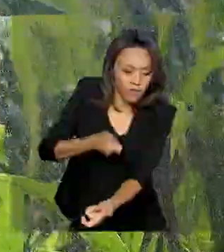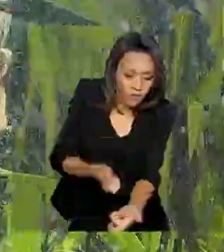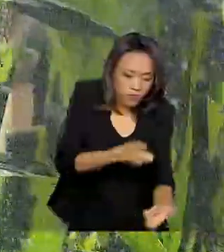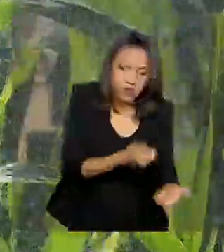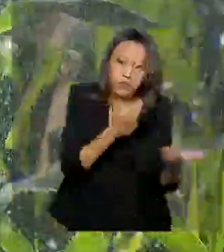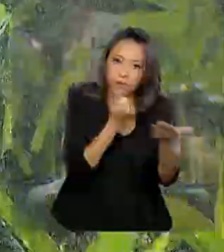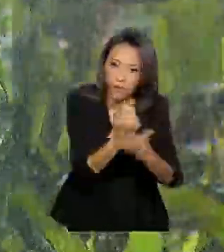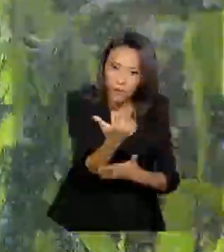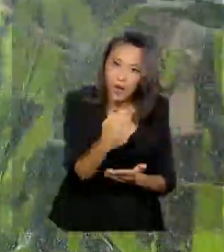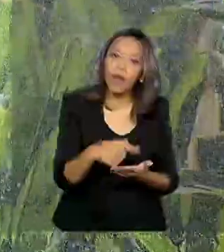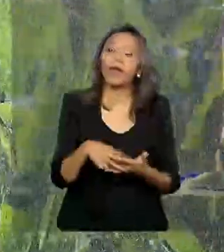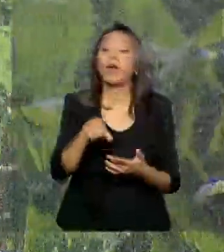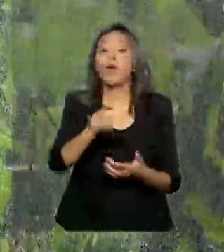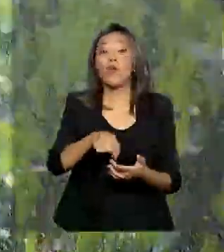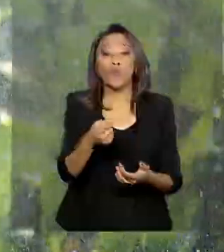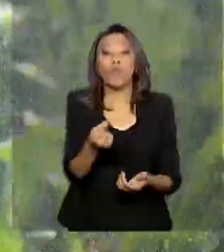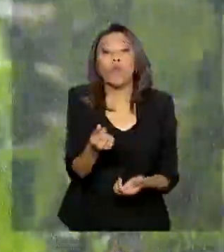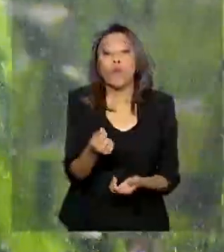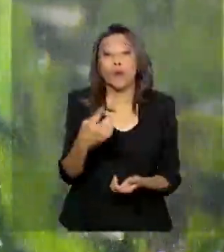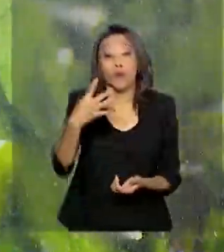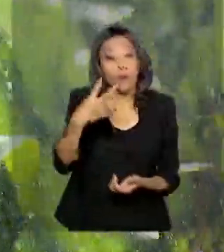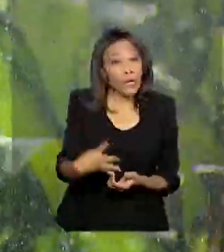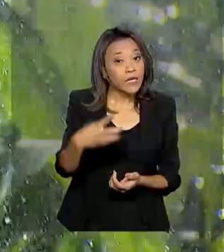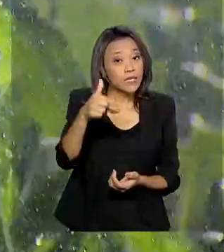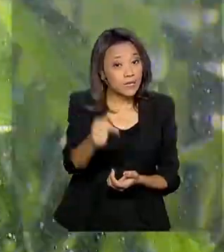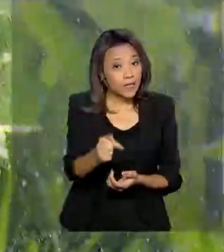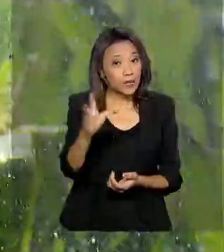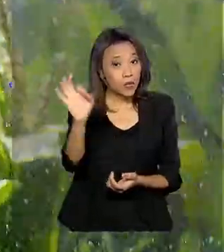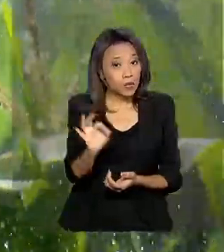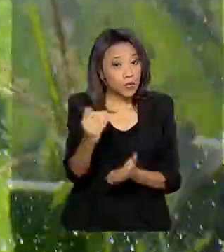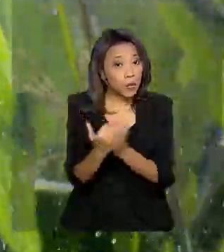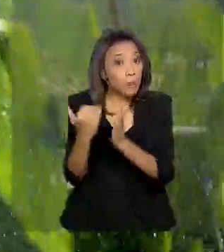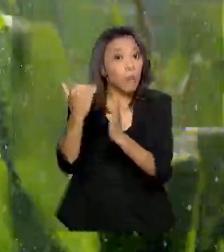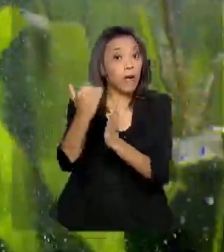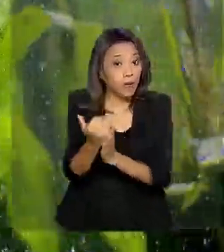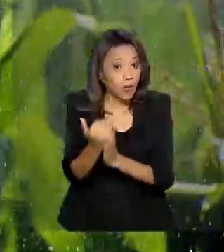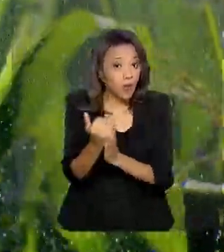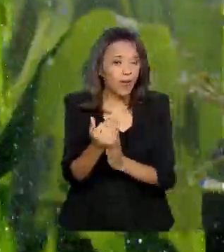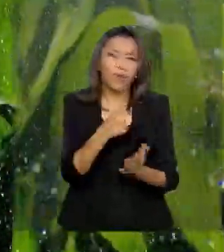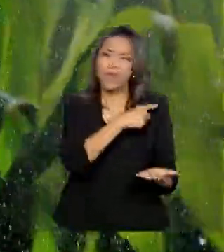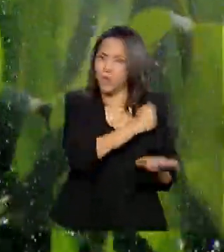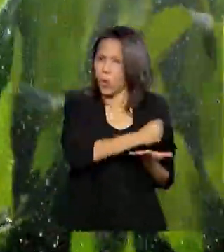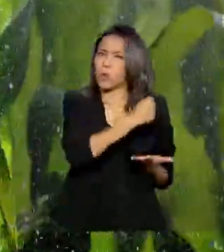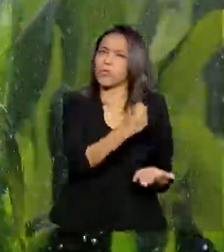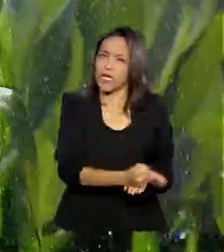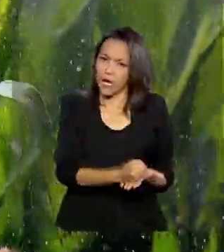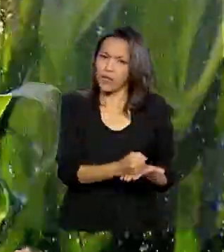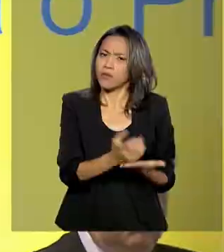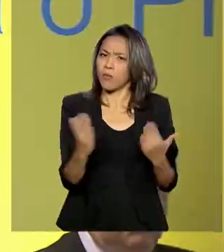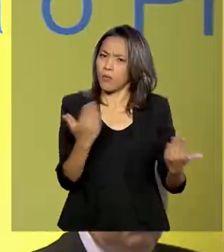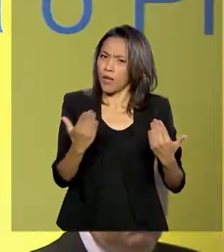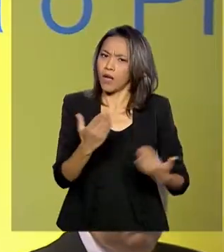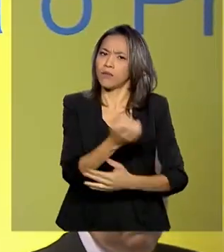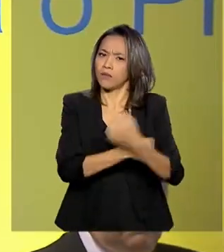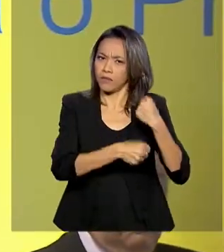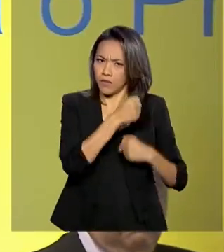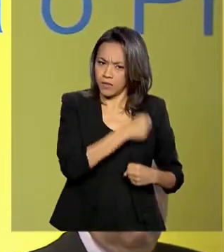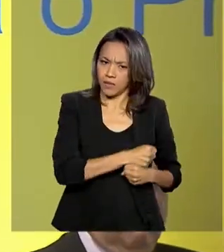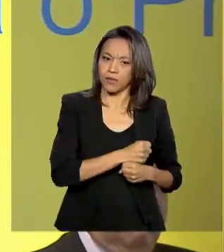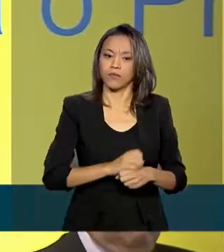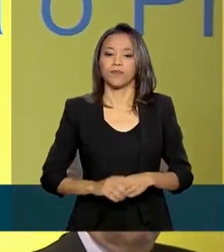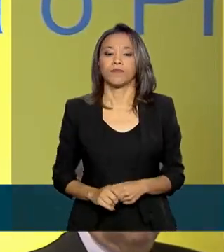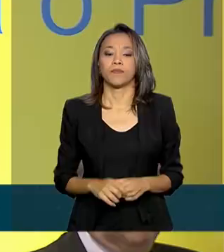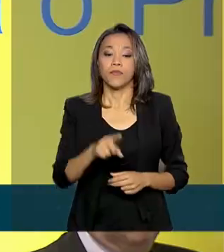O valor é 47% maior que o efetivamente contratado na safra passada. É provável que